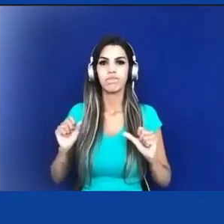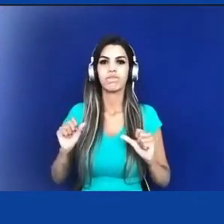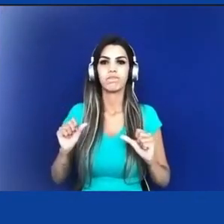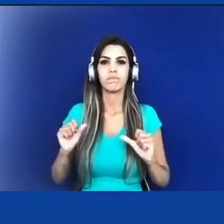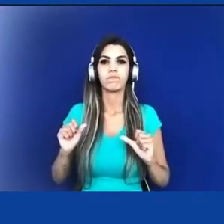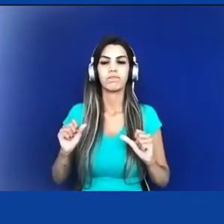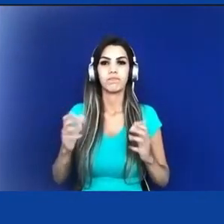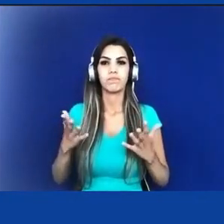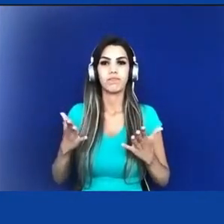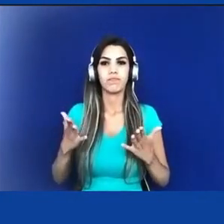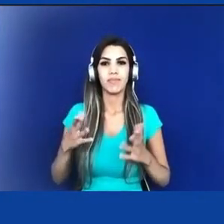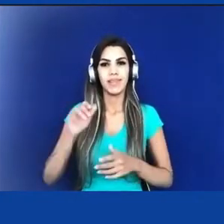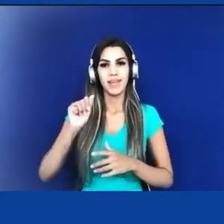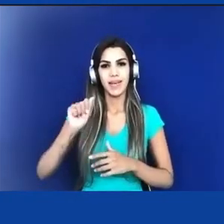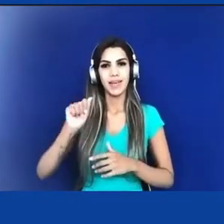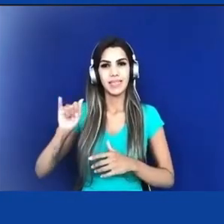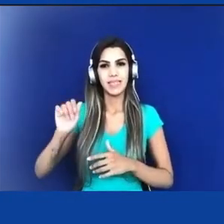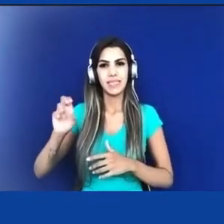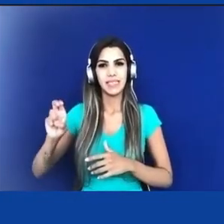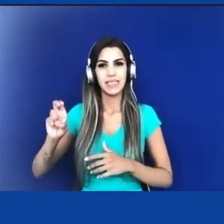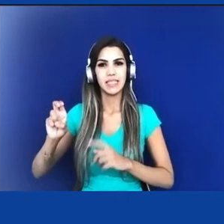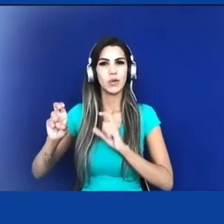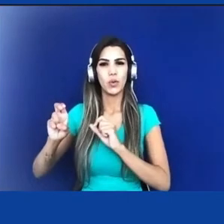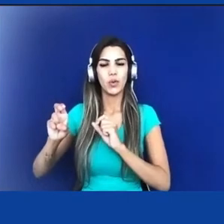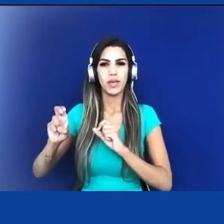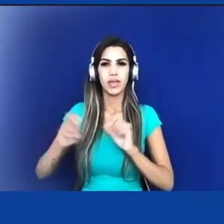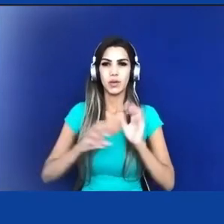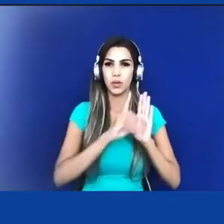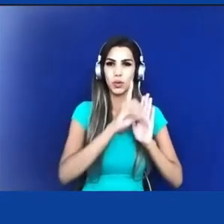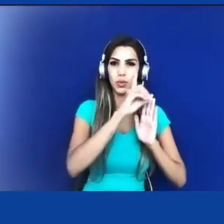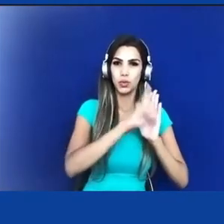suspendia os direitos individuais, o habeas corpus.